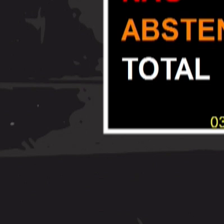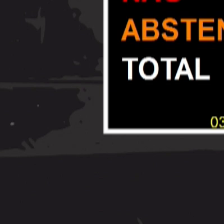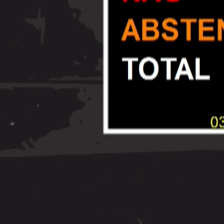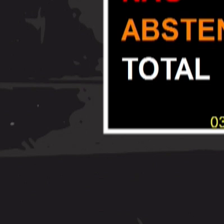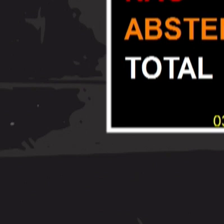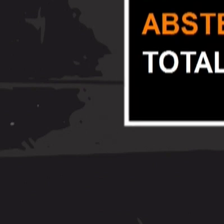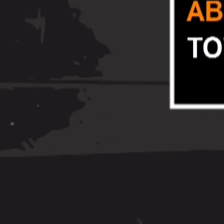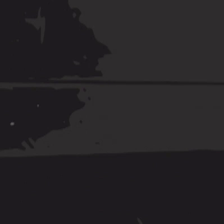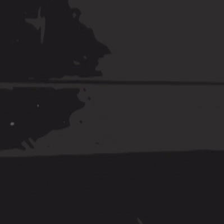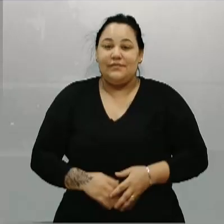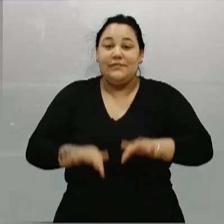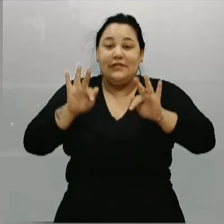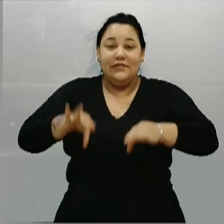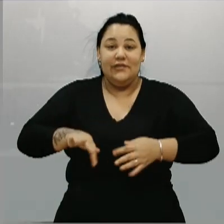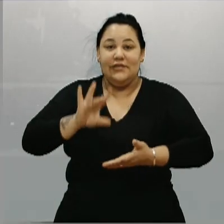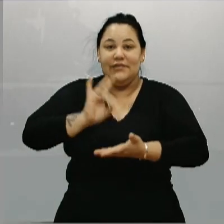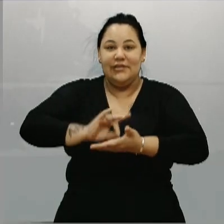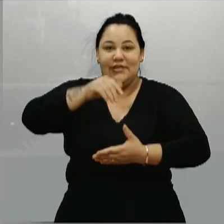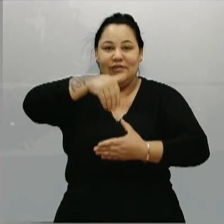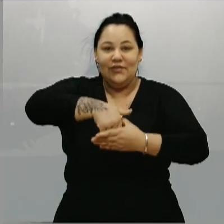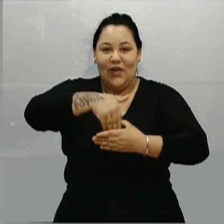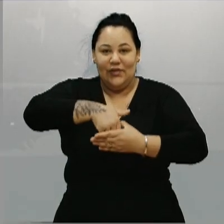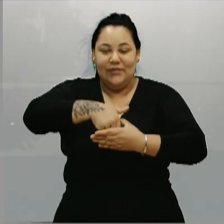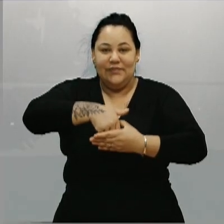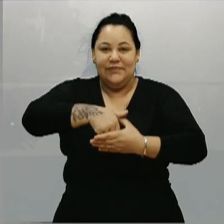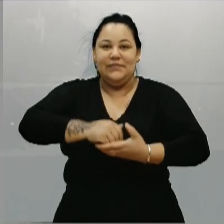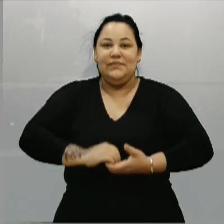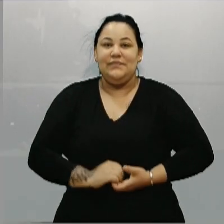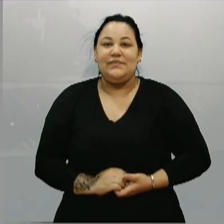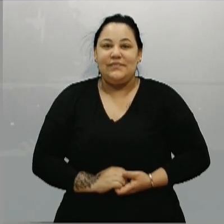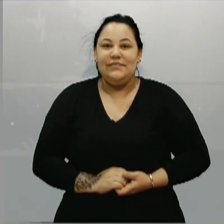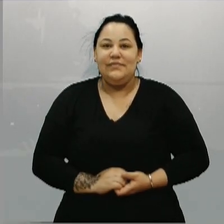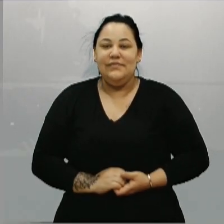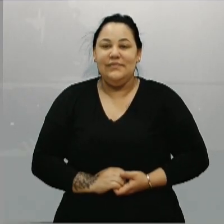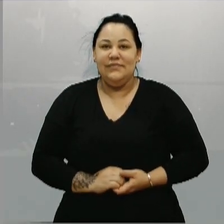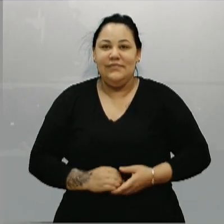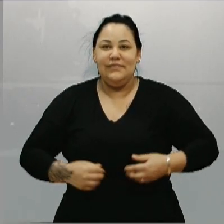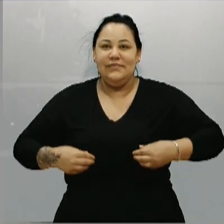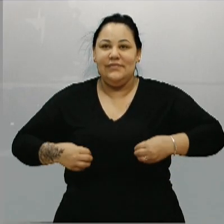Encerrado o registro dos votos, encerrada a votação.